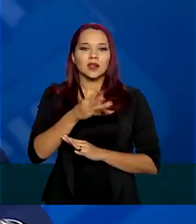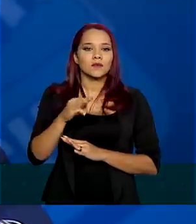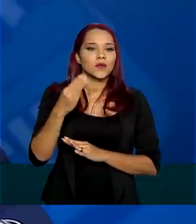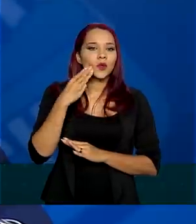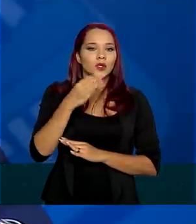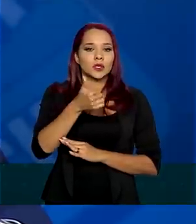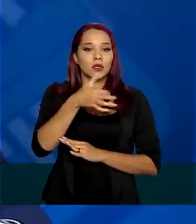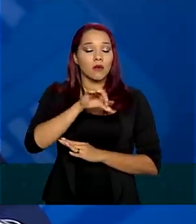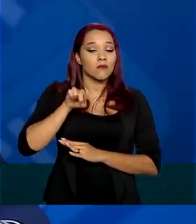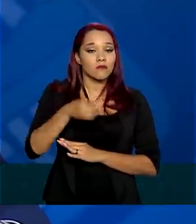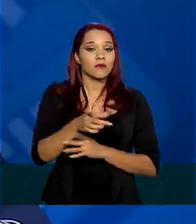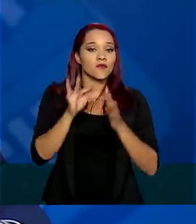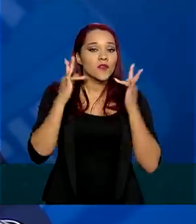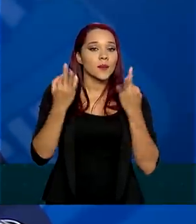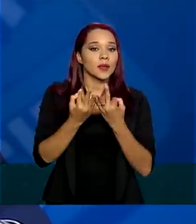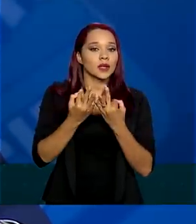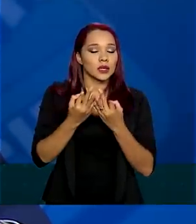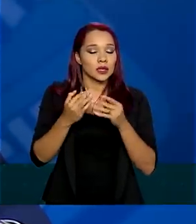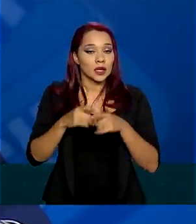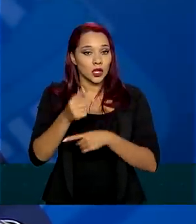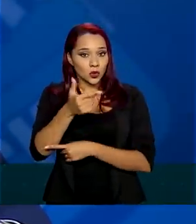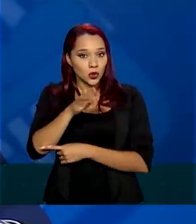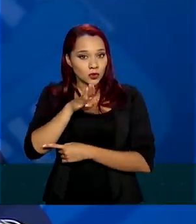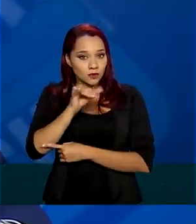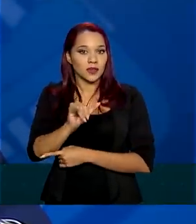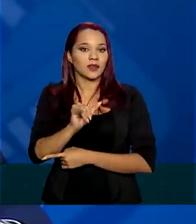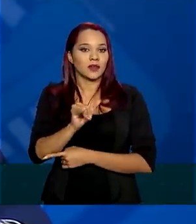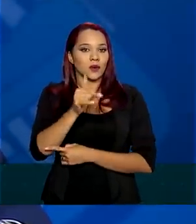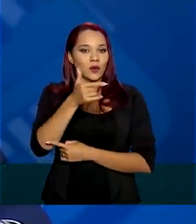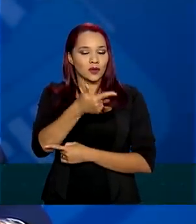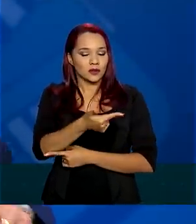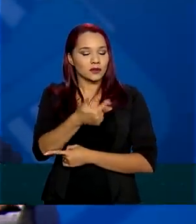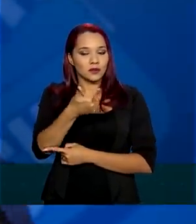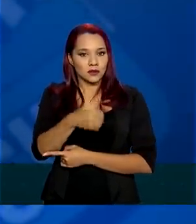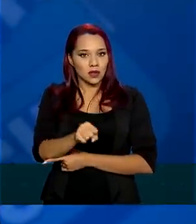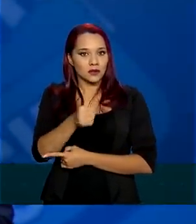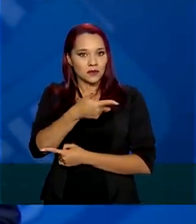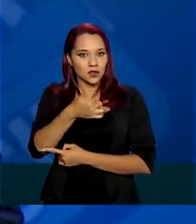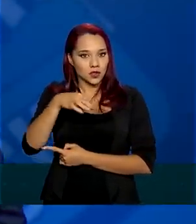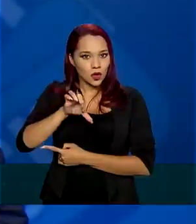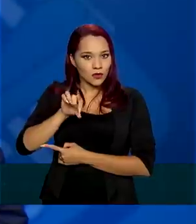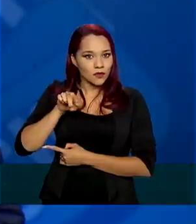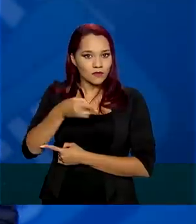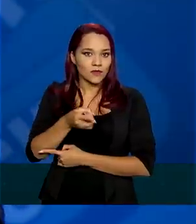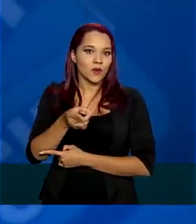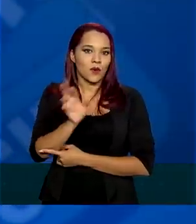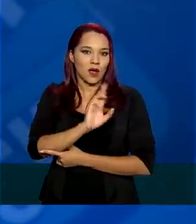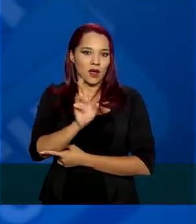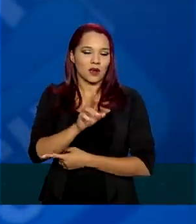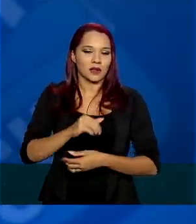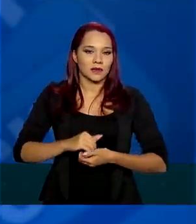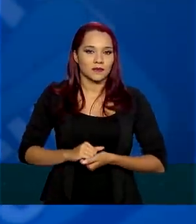19 mil famílias, 2 bilhões e 829 mil reais. Nós